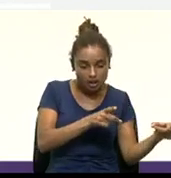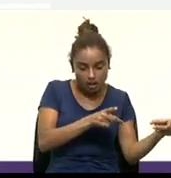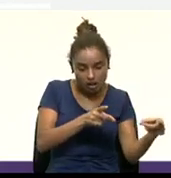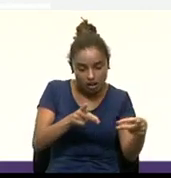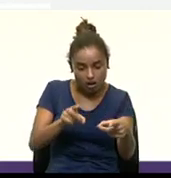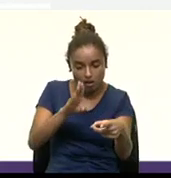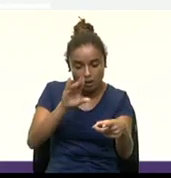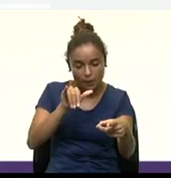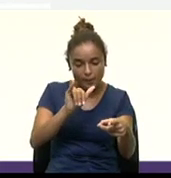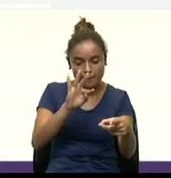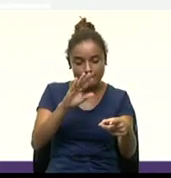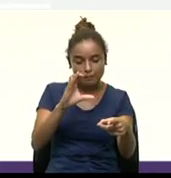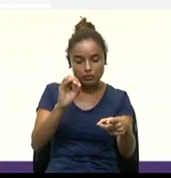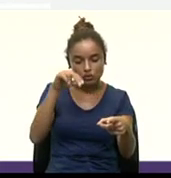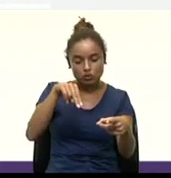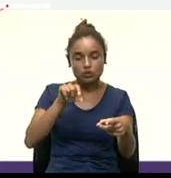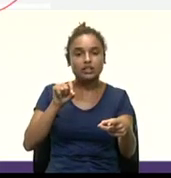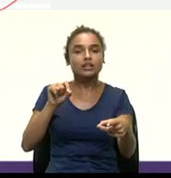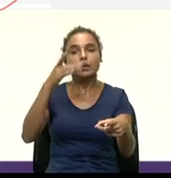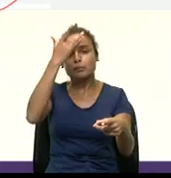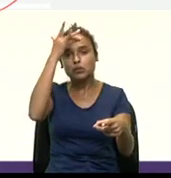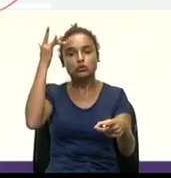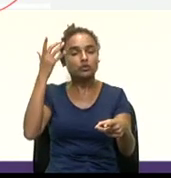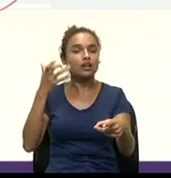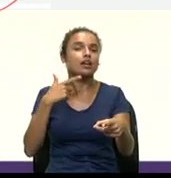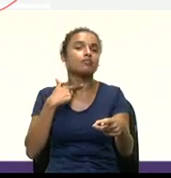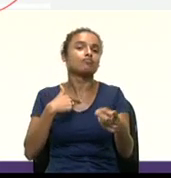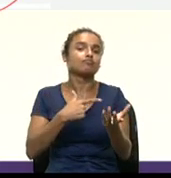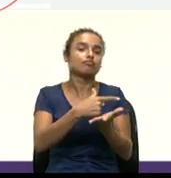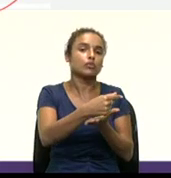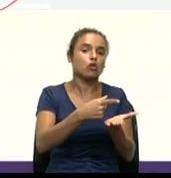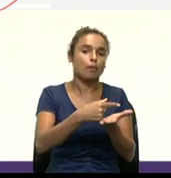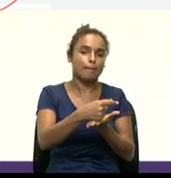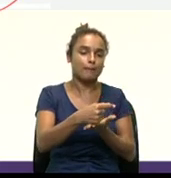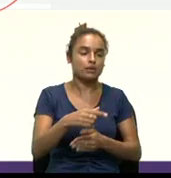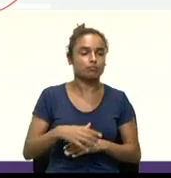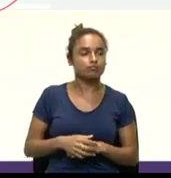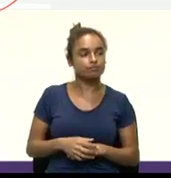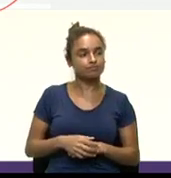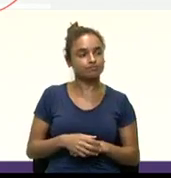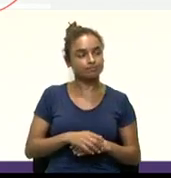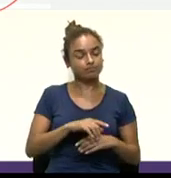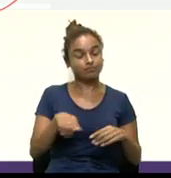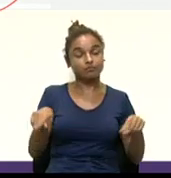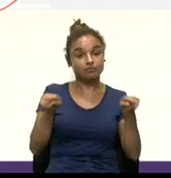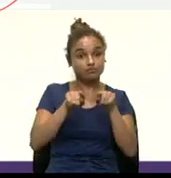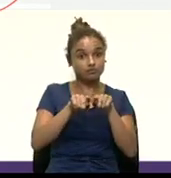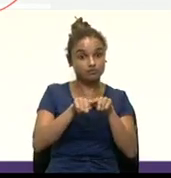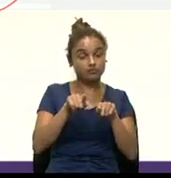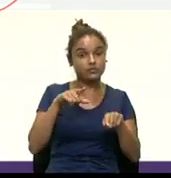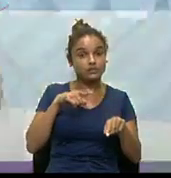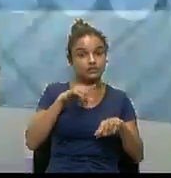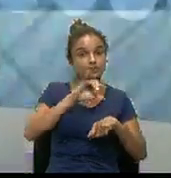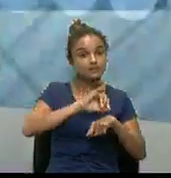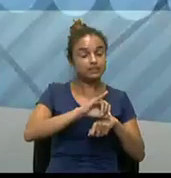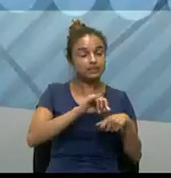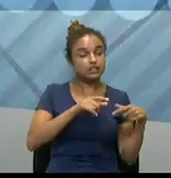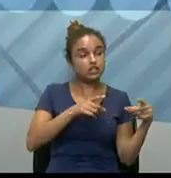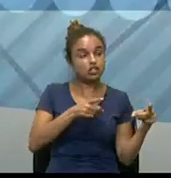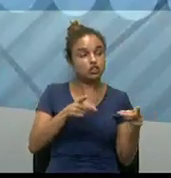seus usuários. E, existem ainda os centros comerciais que também